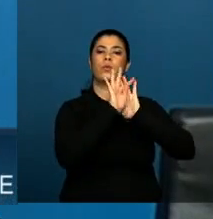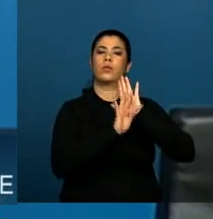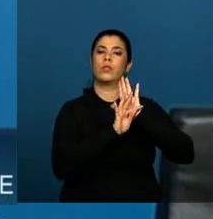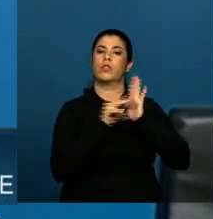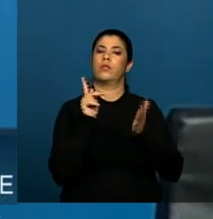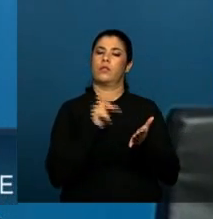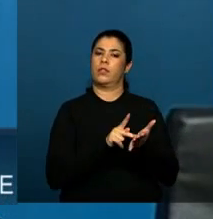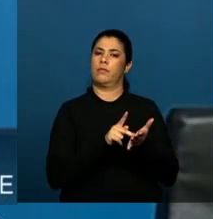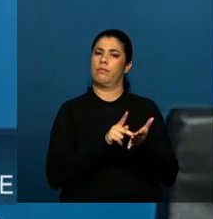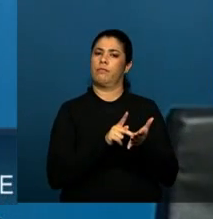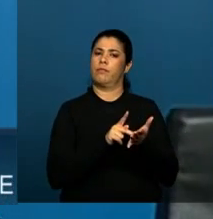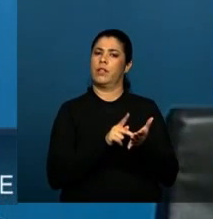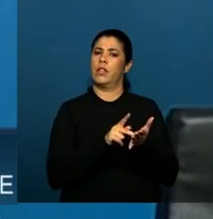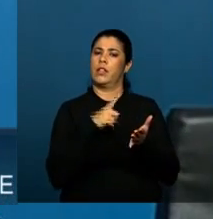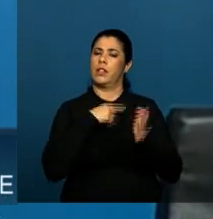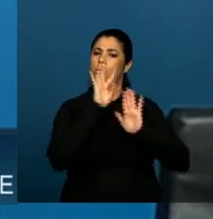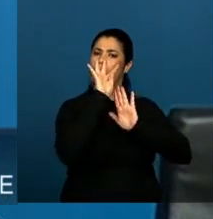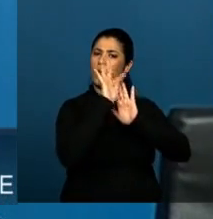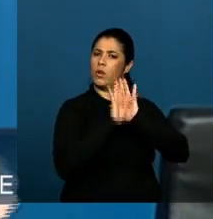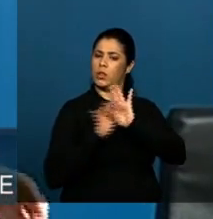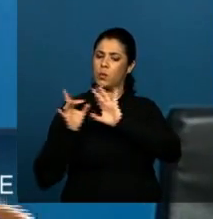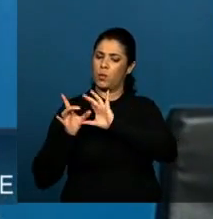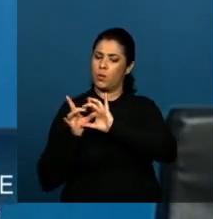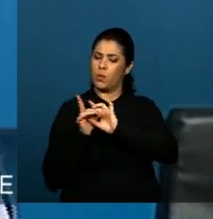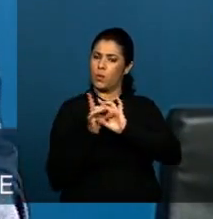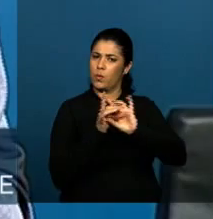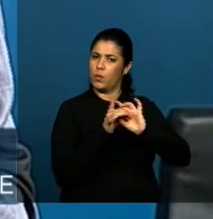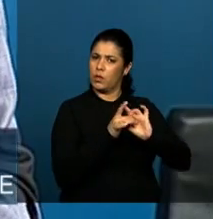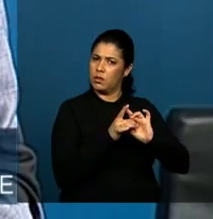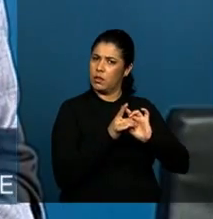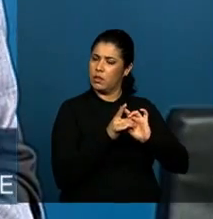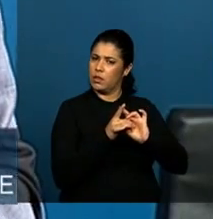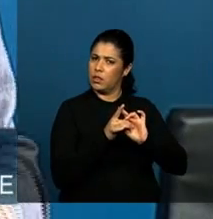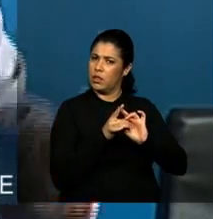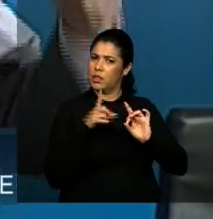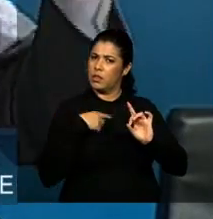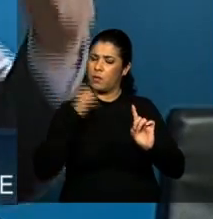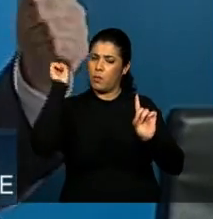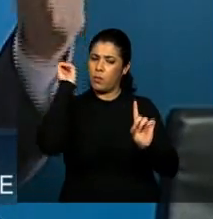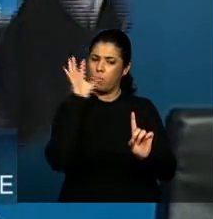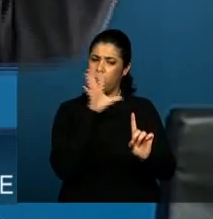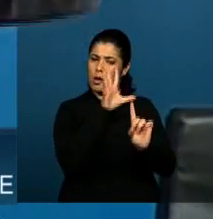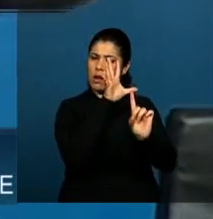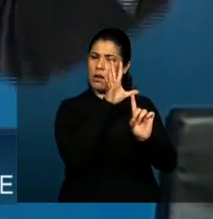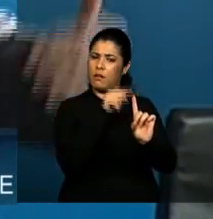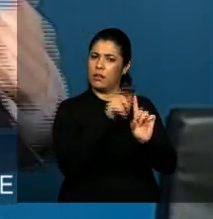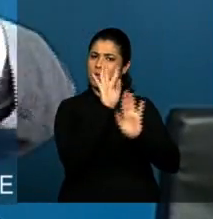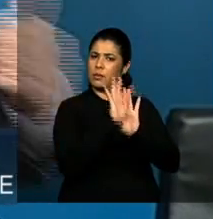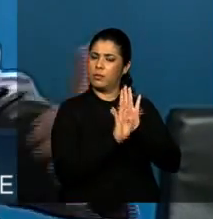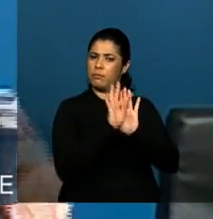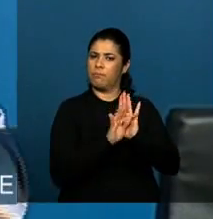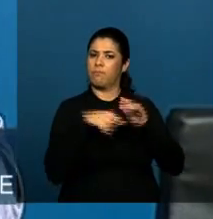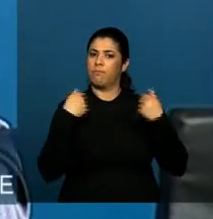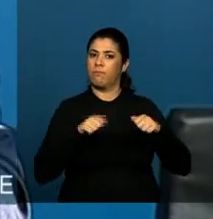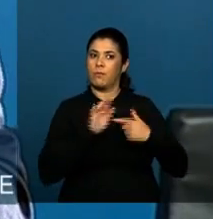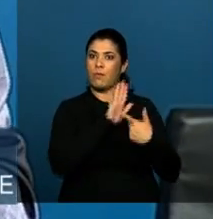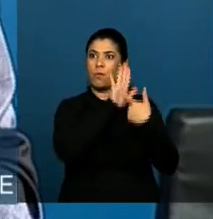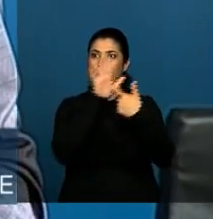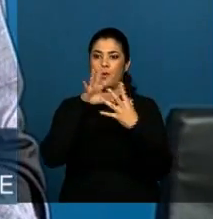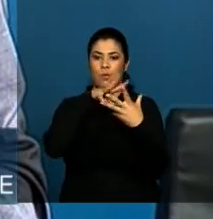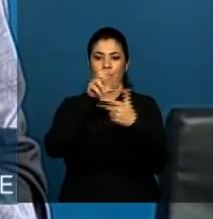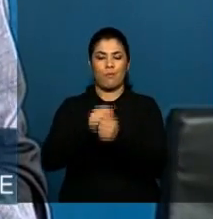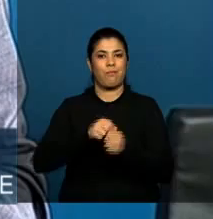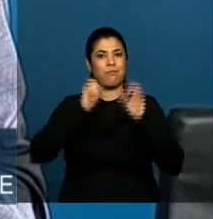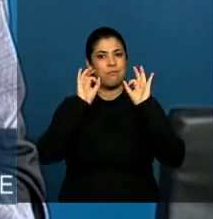guardar no seu contexto o mesmo espírito, tem que ter a mesma alma que iluminou o texto que obviamente encantou o mundo ao ser